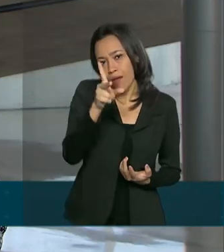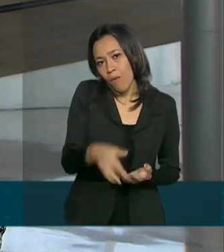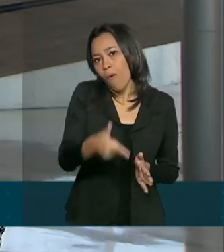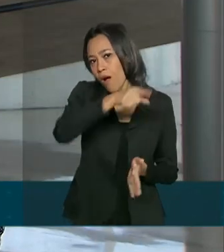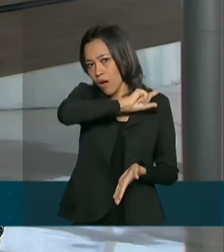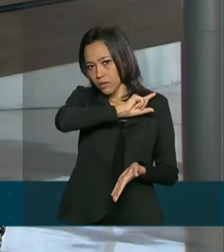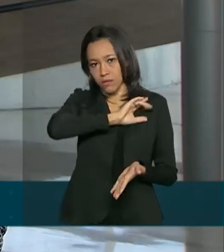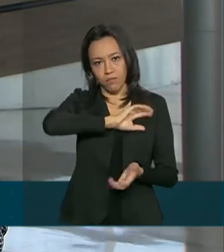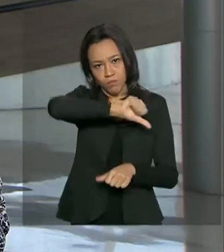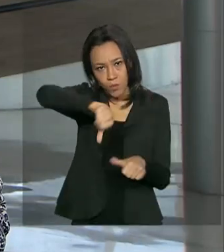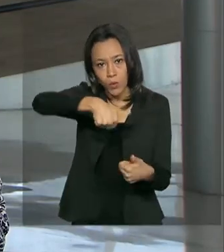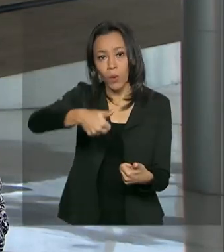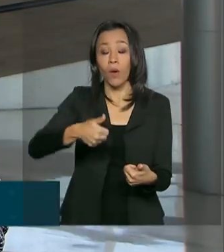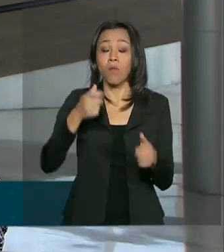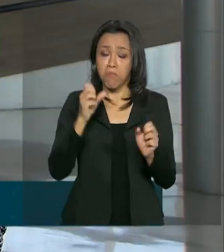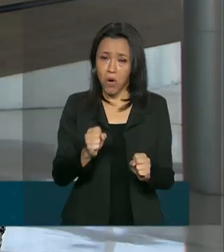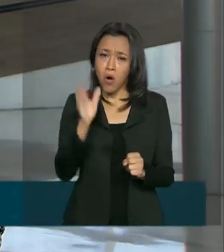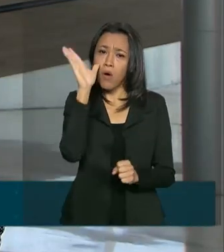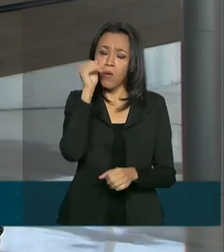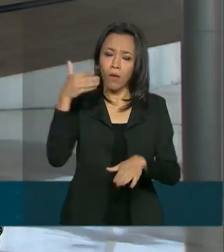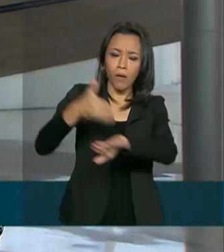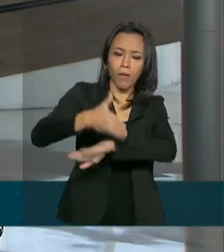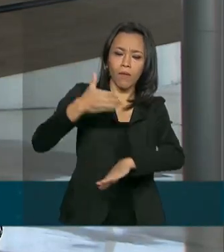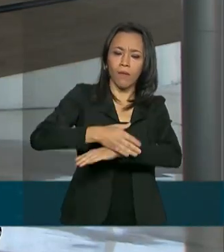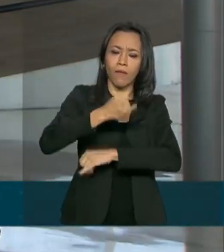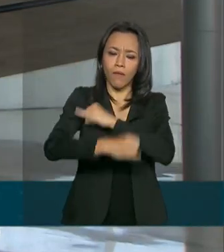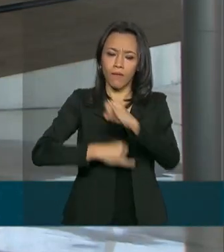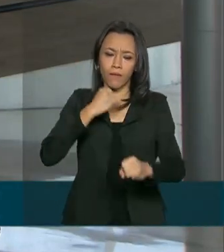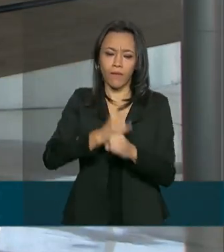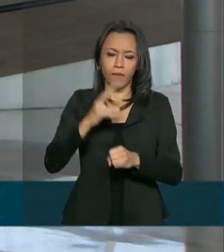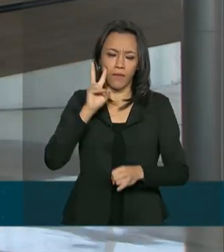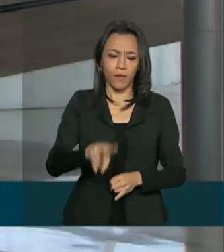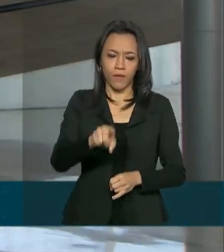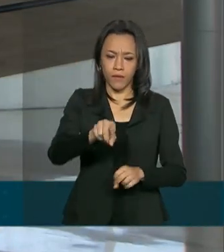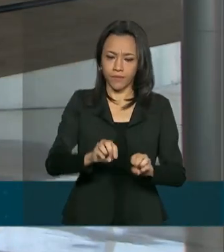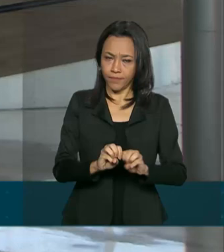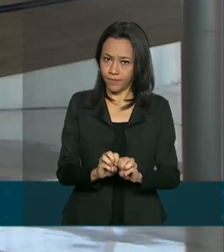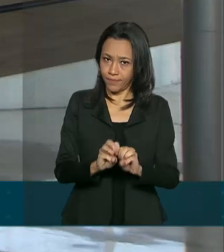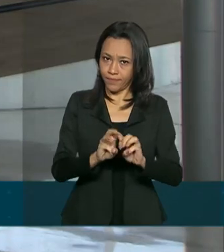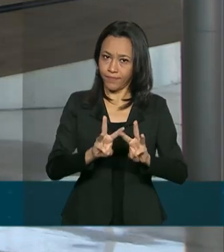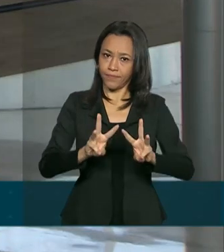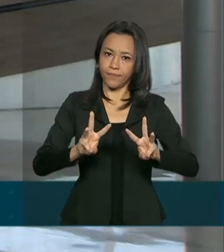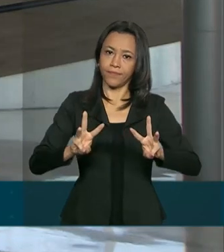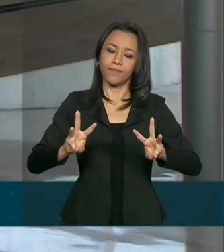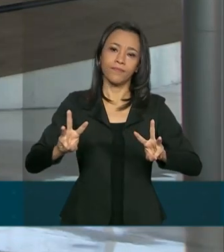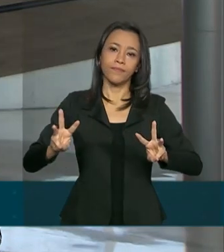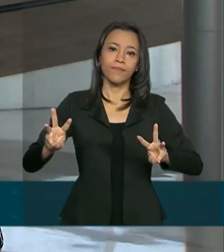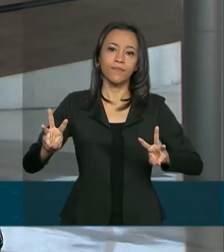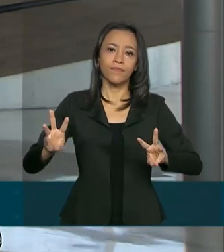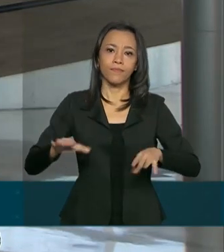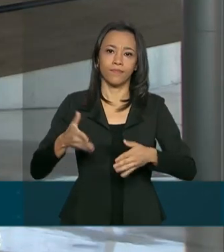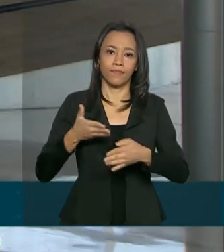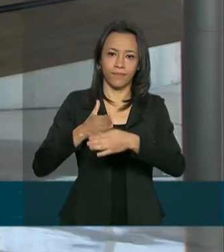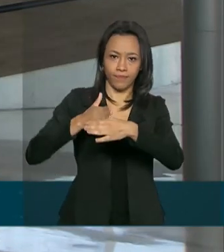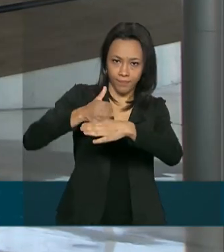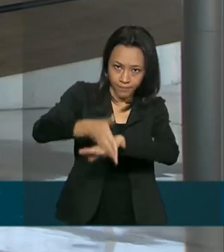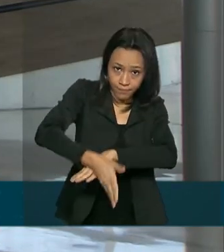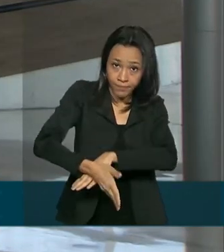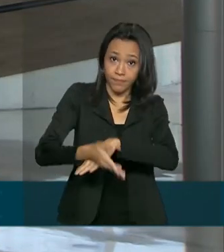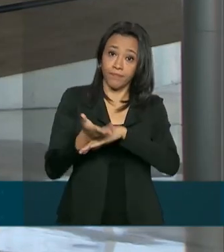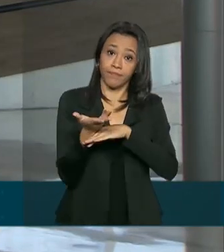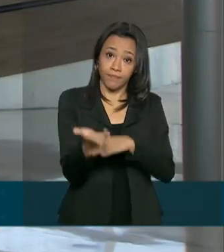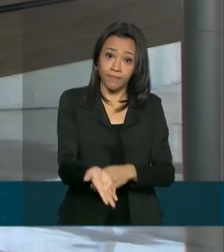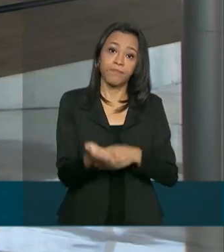consultas podem ser feitas na página da Receita, na internet. O endereço é www.receita